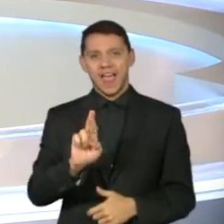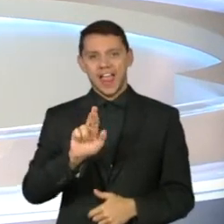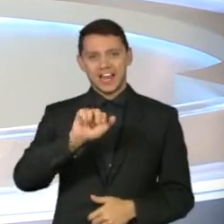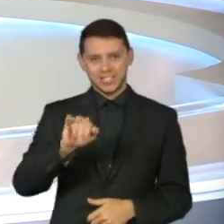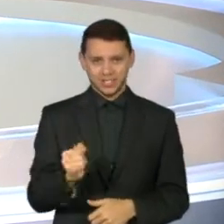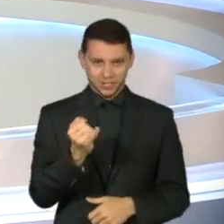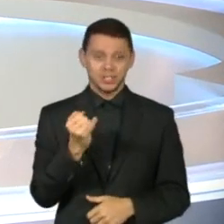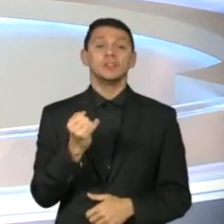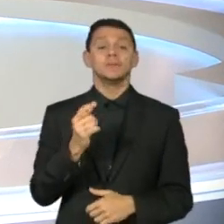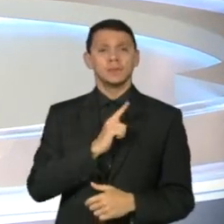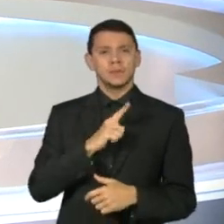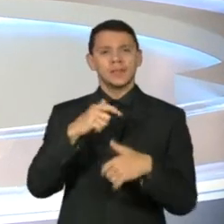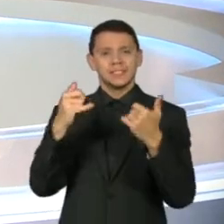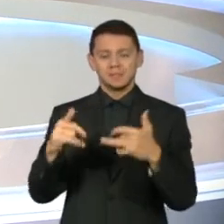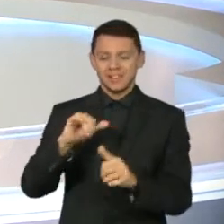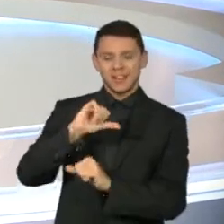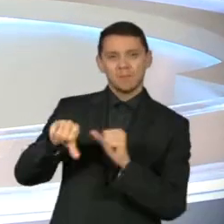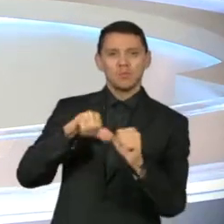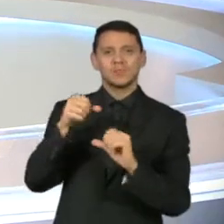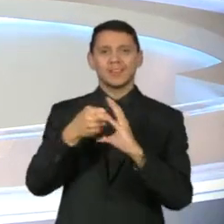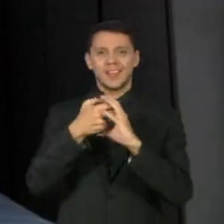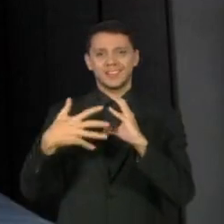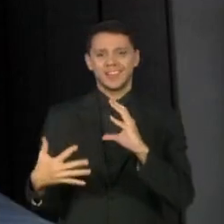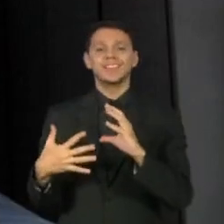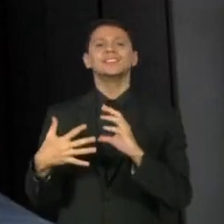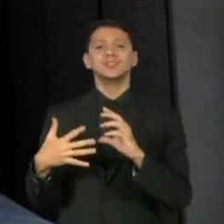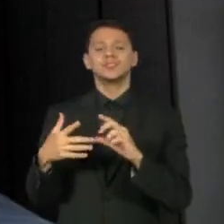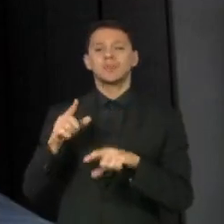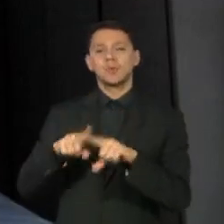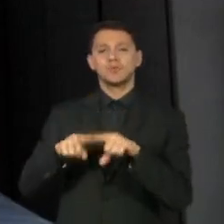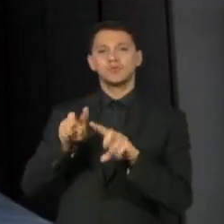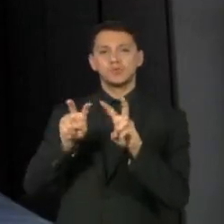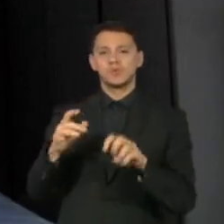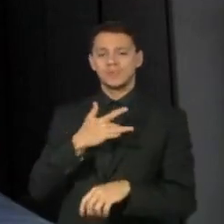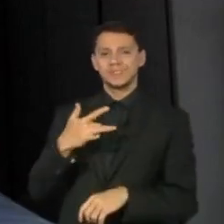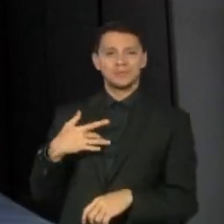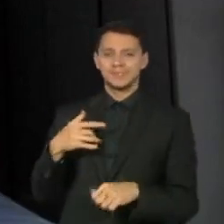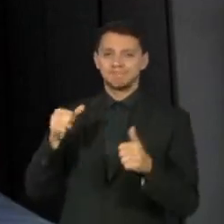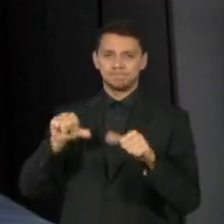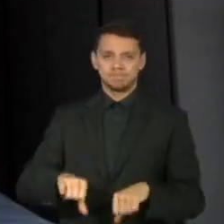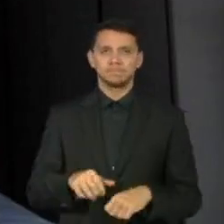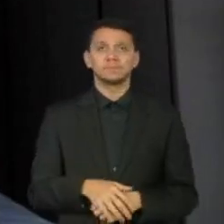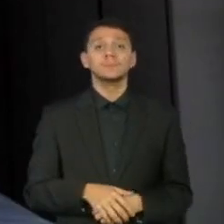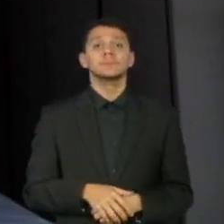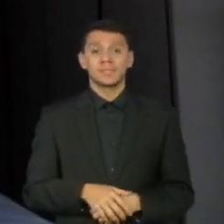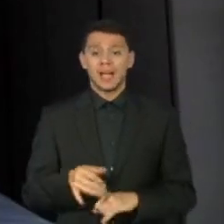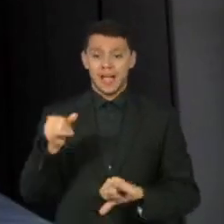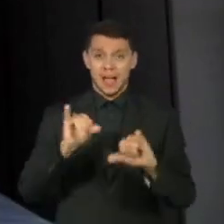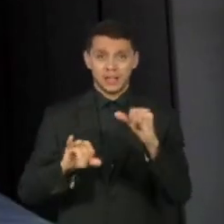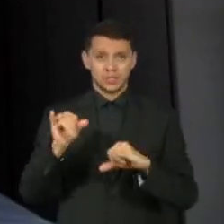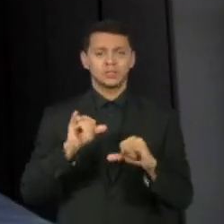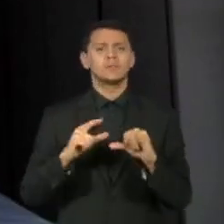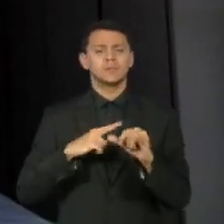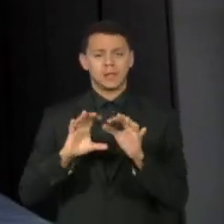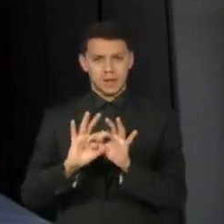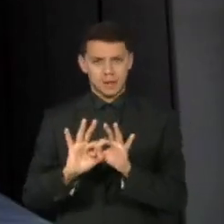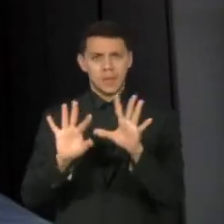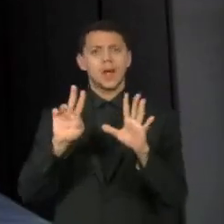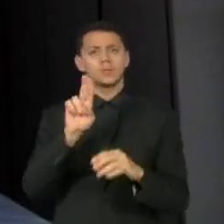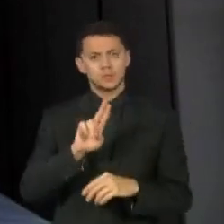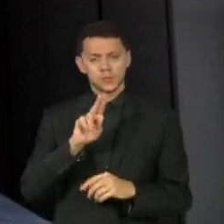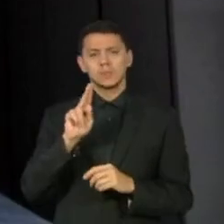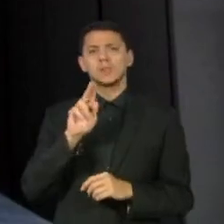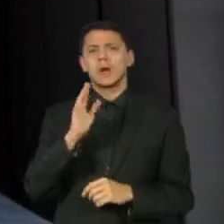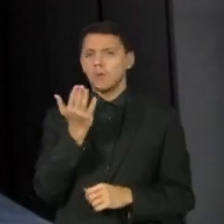naturais dos produtos para a nossa saúde. Os aditivos, eles são liberados para consumo pela